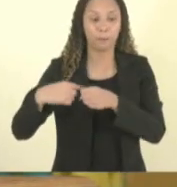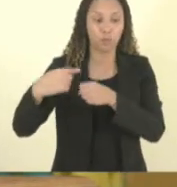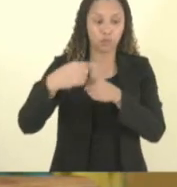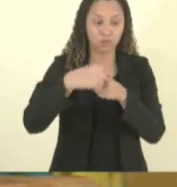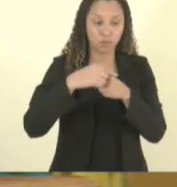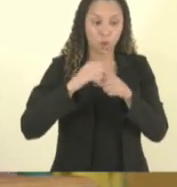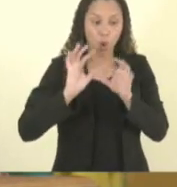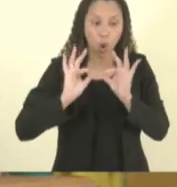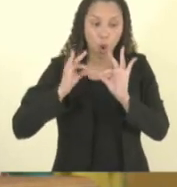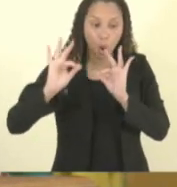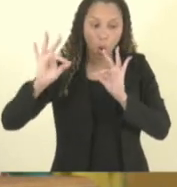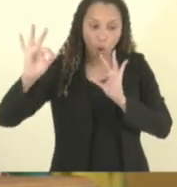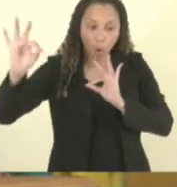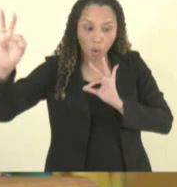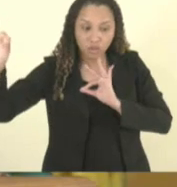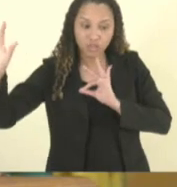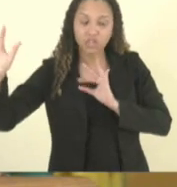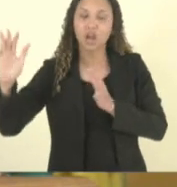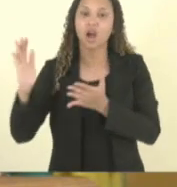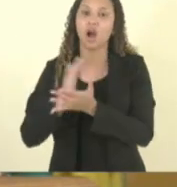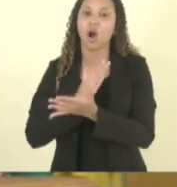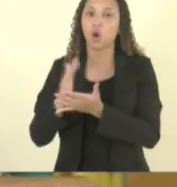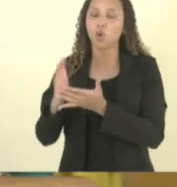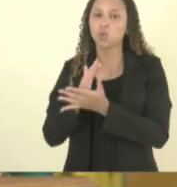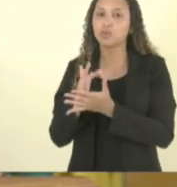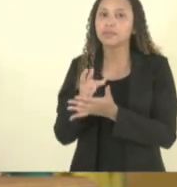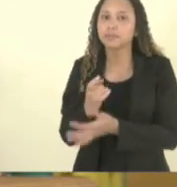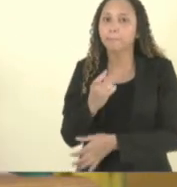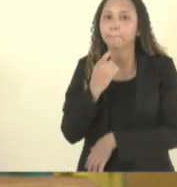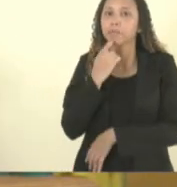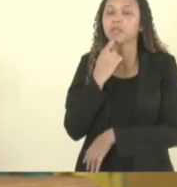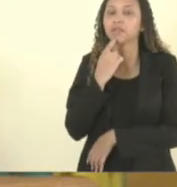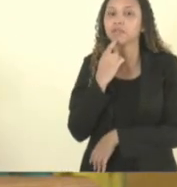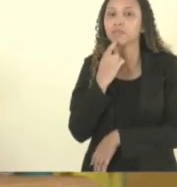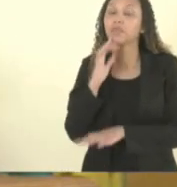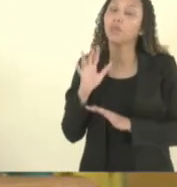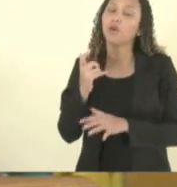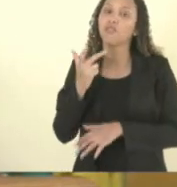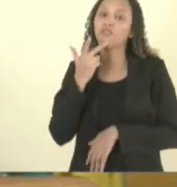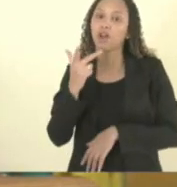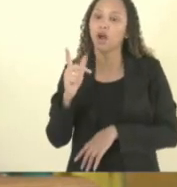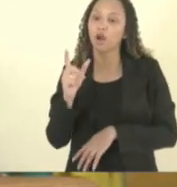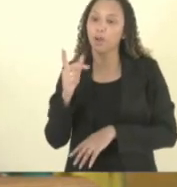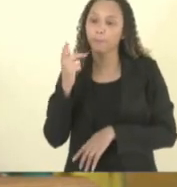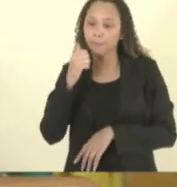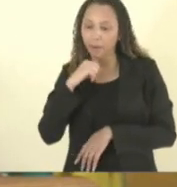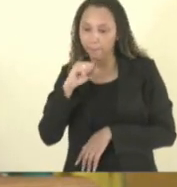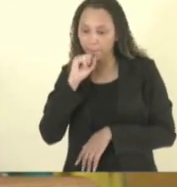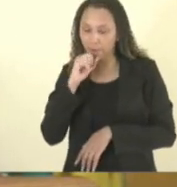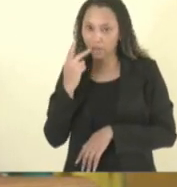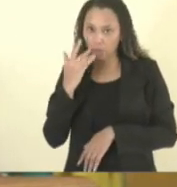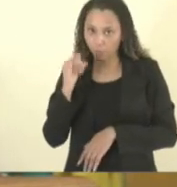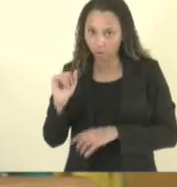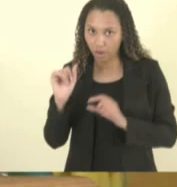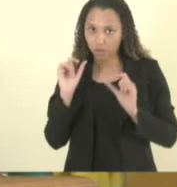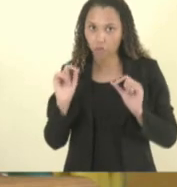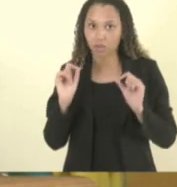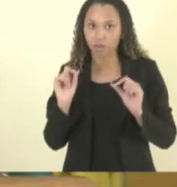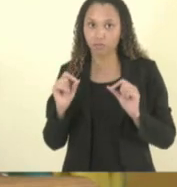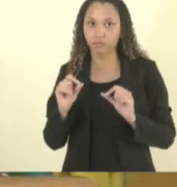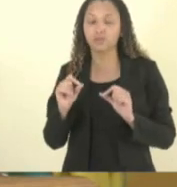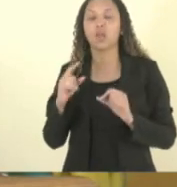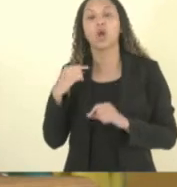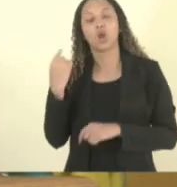longe municípios espertos e assim o que que eu posso falar para os pais está no nosso